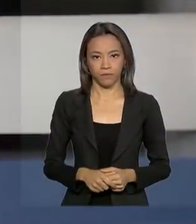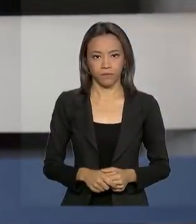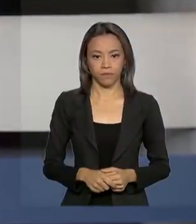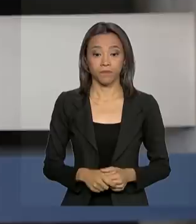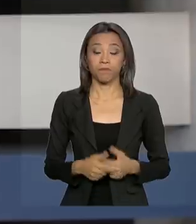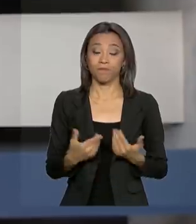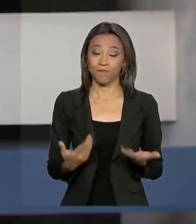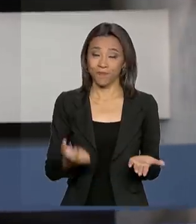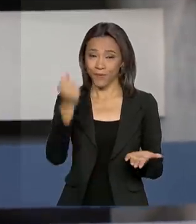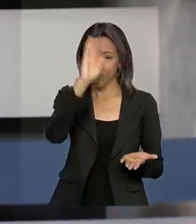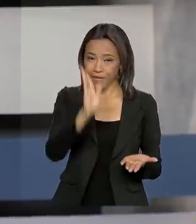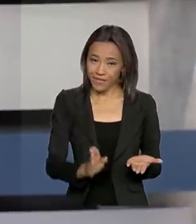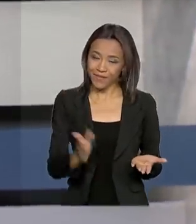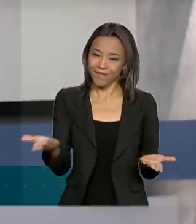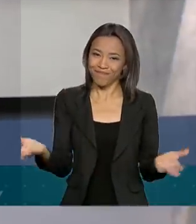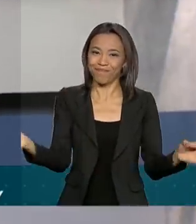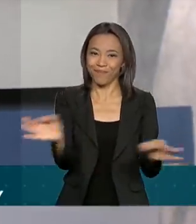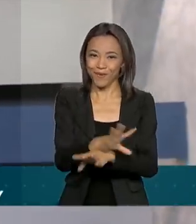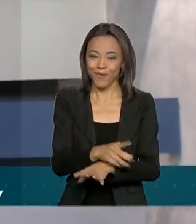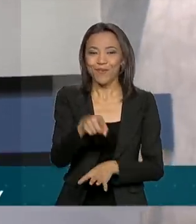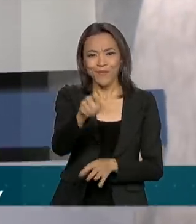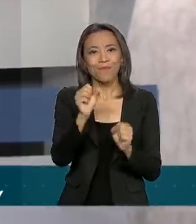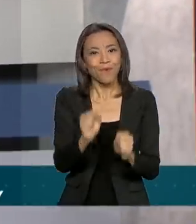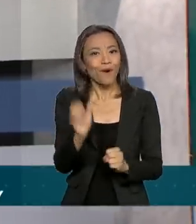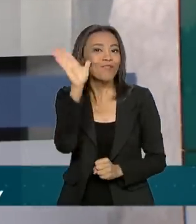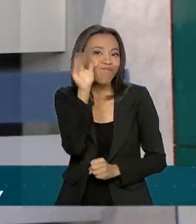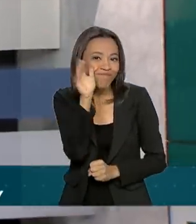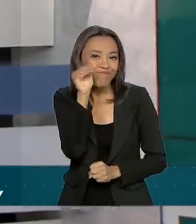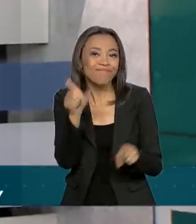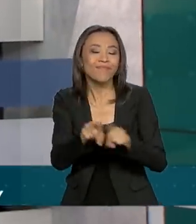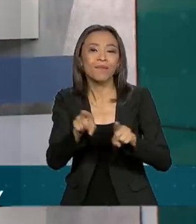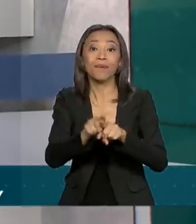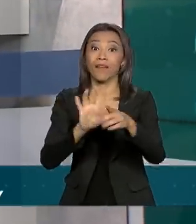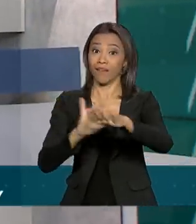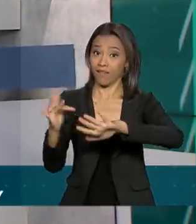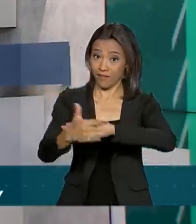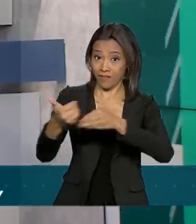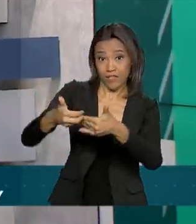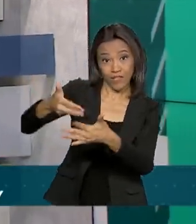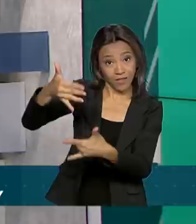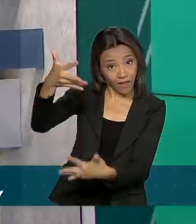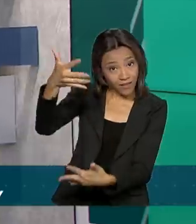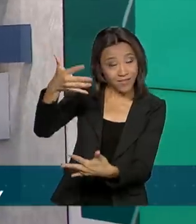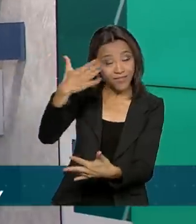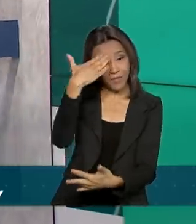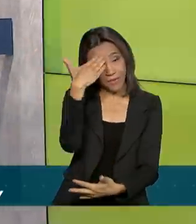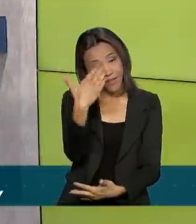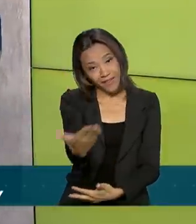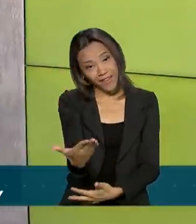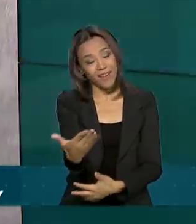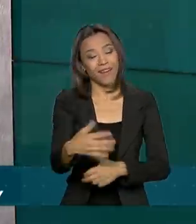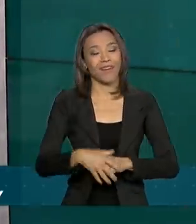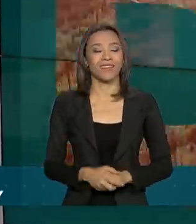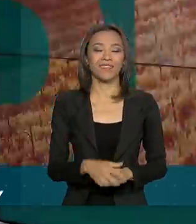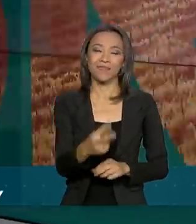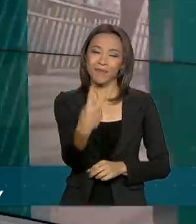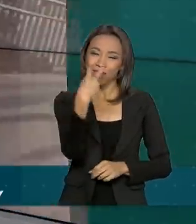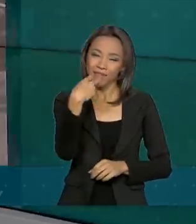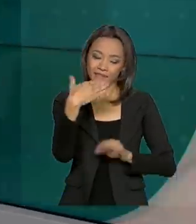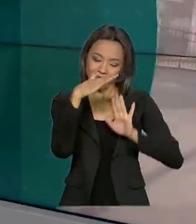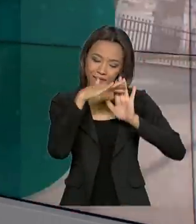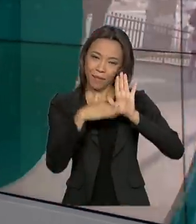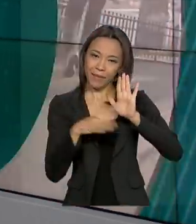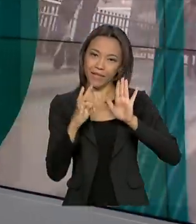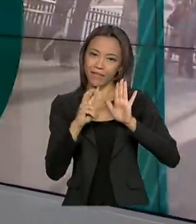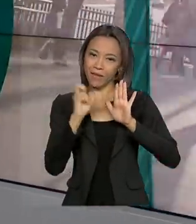O Brasil em Dia fica por aqui. Você pode nos acompanhar também pelas redes sociais. Muito obrigada por acompanhar a programação da